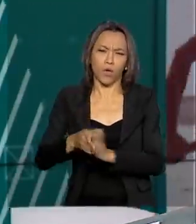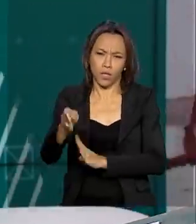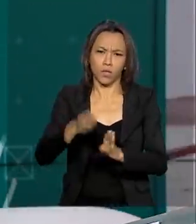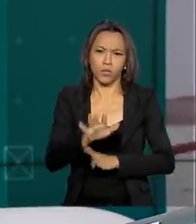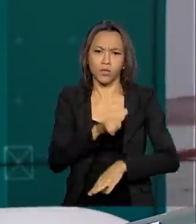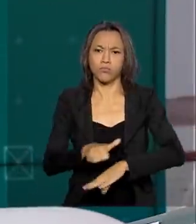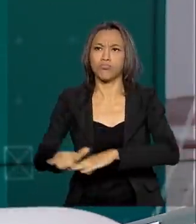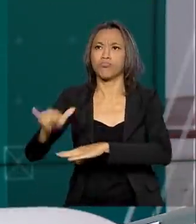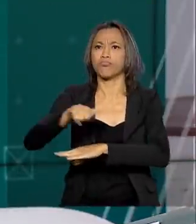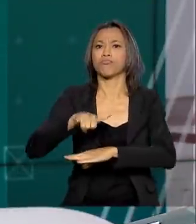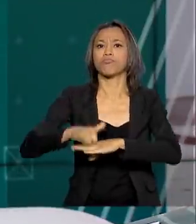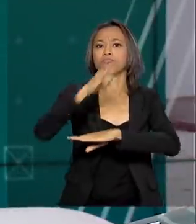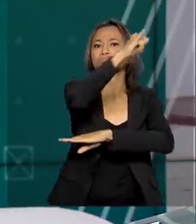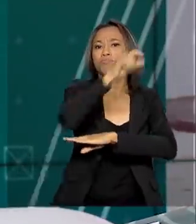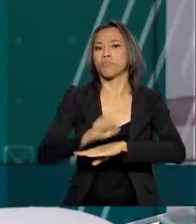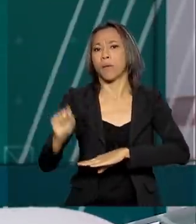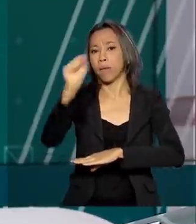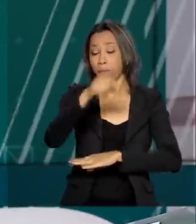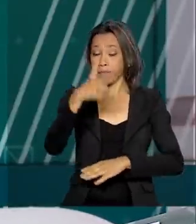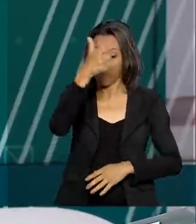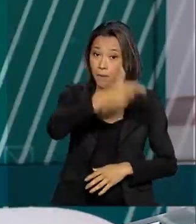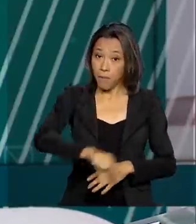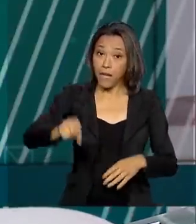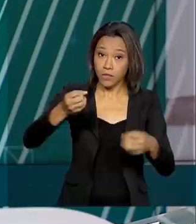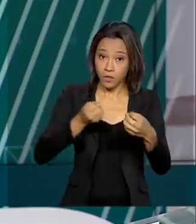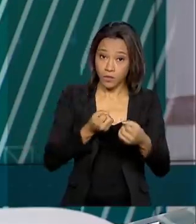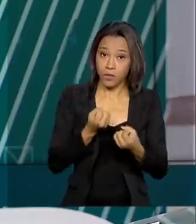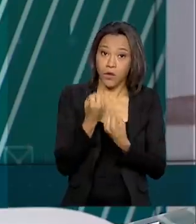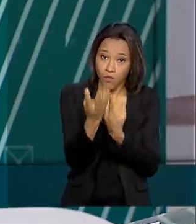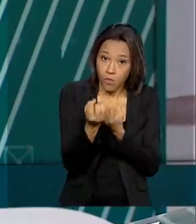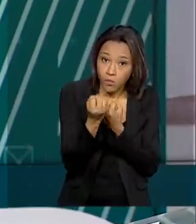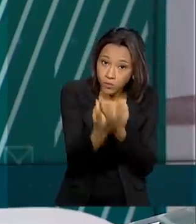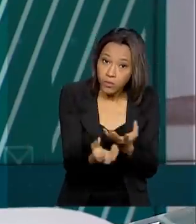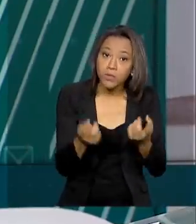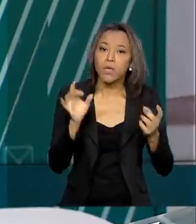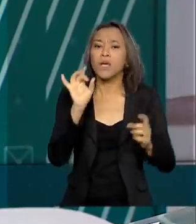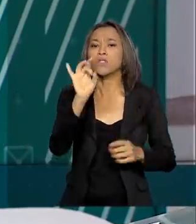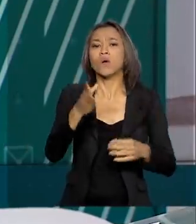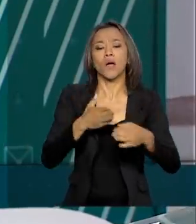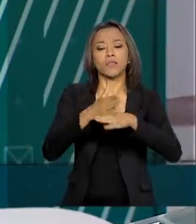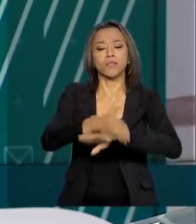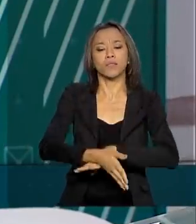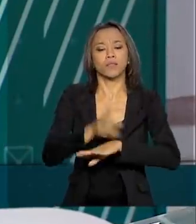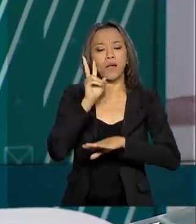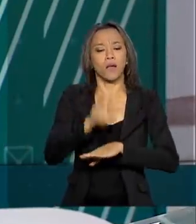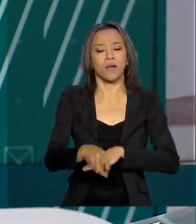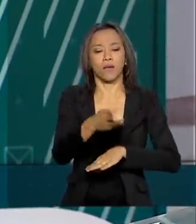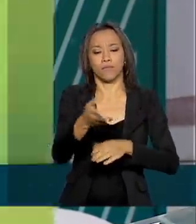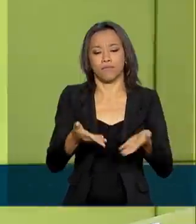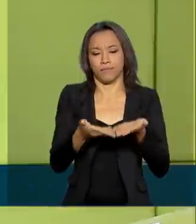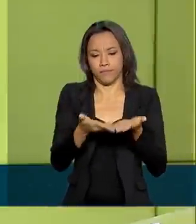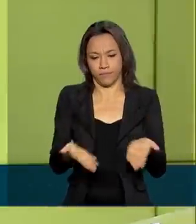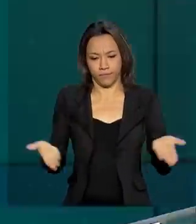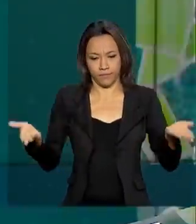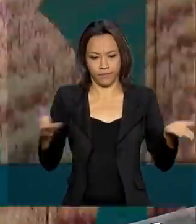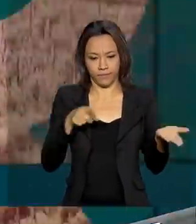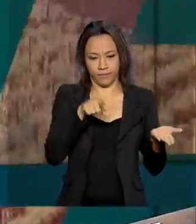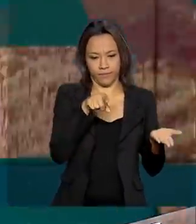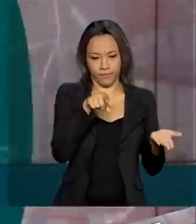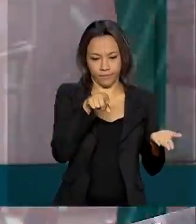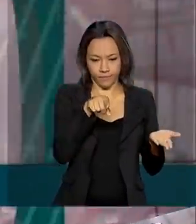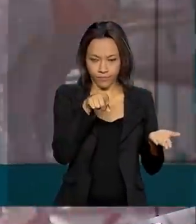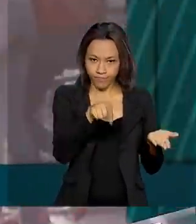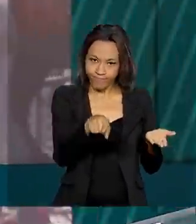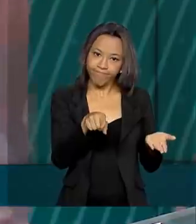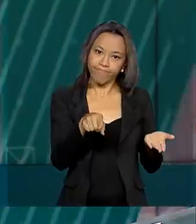mais informações sobre programação de viagem dentro ou fora do país, basta acessar saúde.gov.br barra